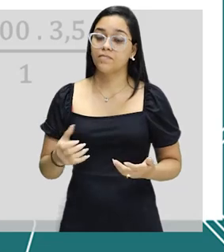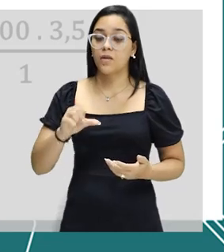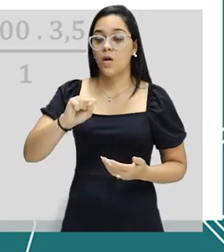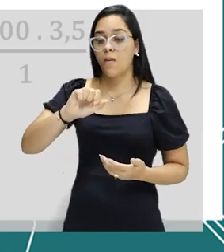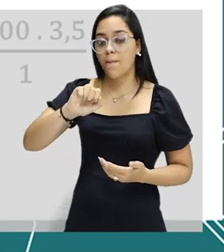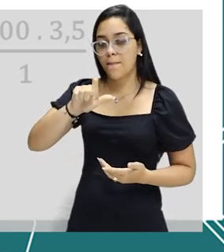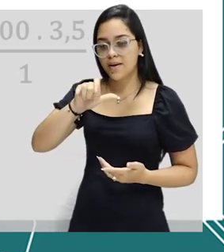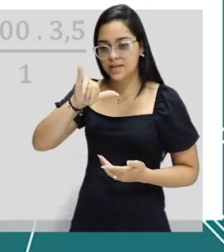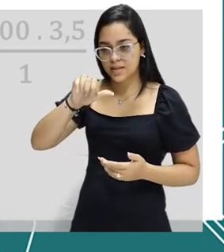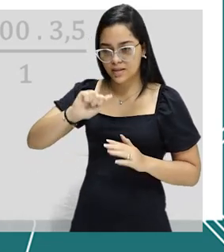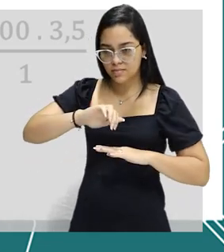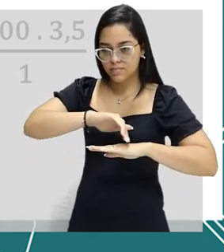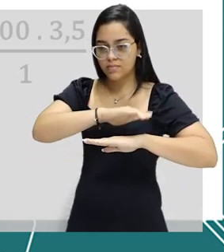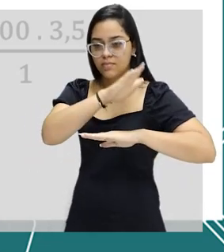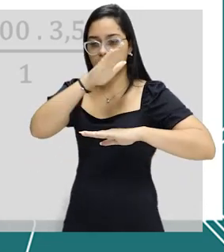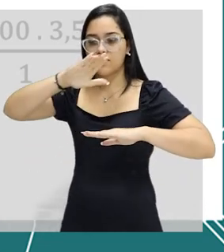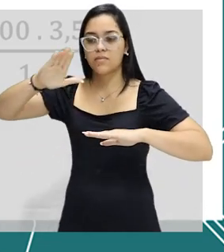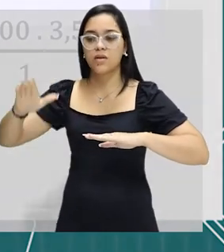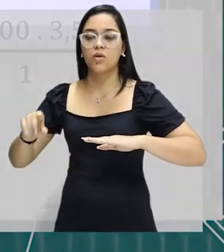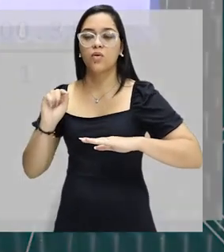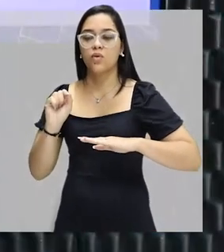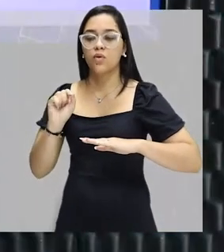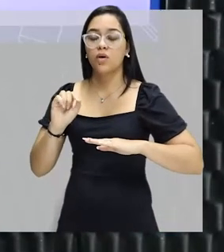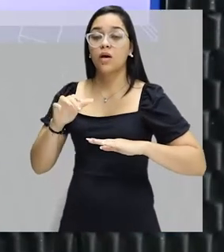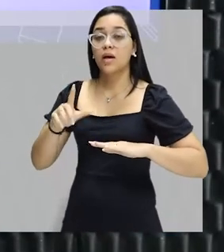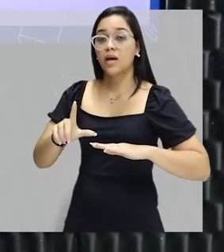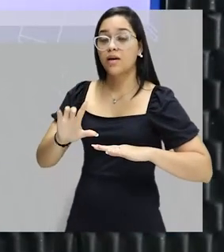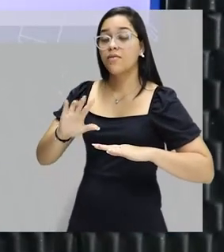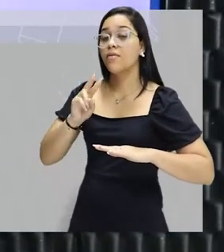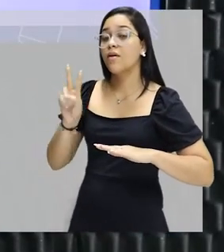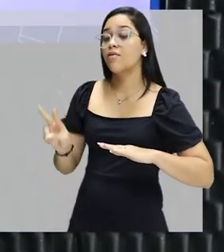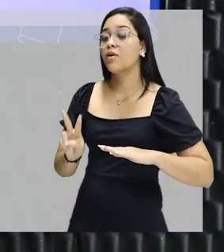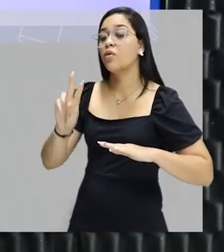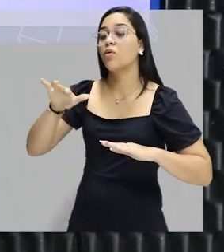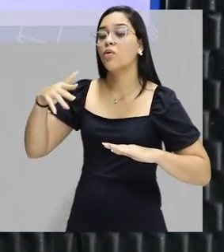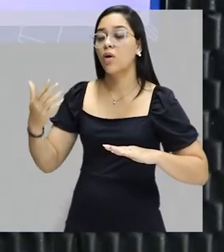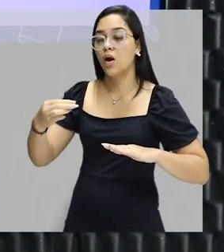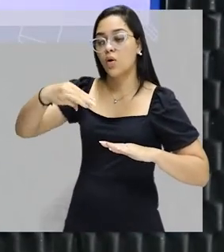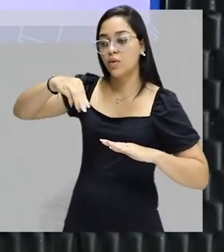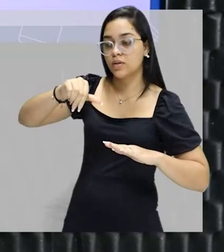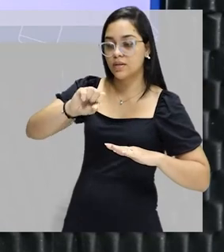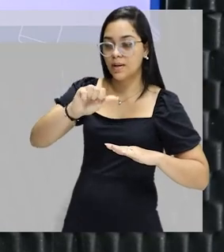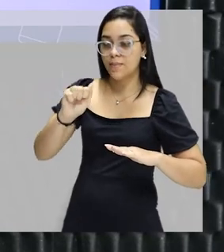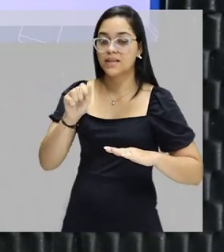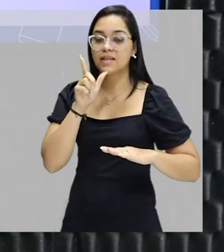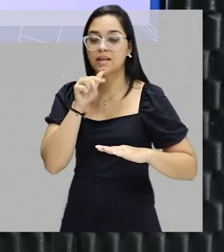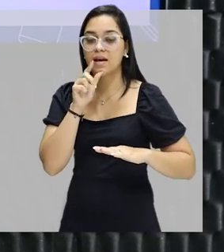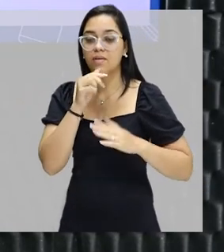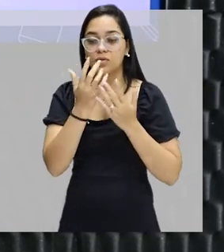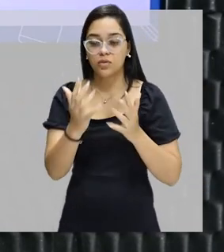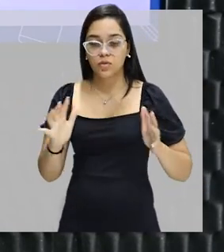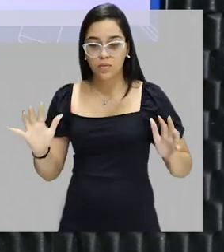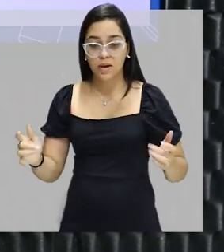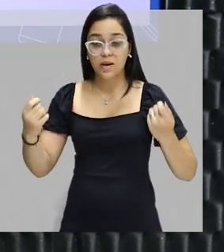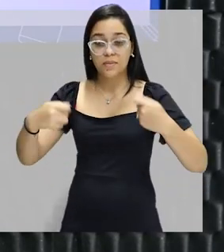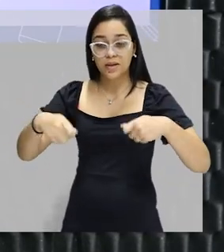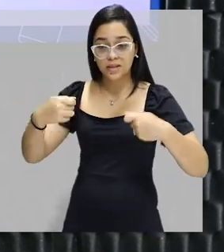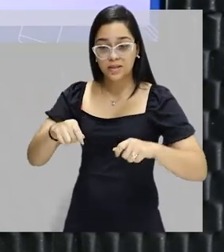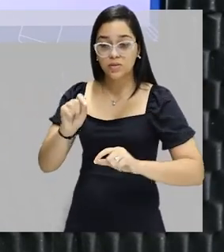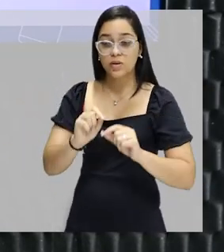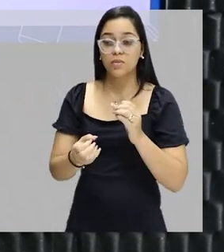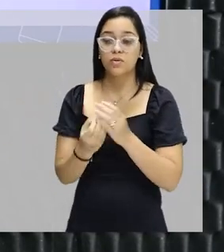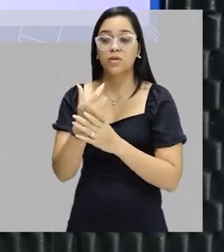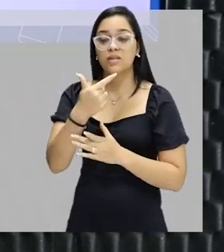Em uma salina, determine a massa de água do mar necessária para produzir